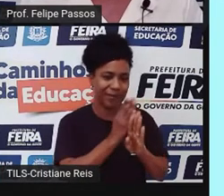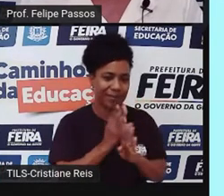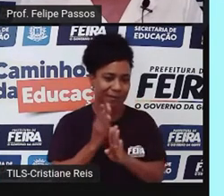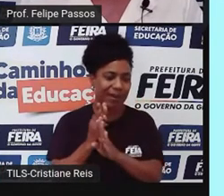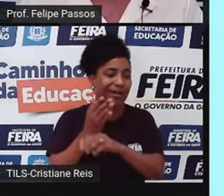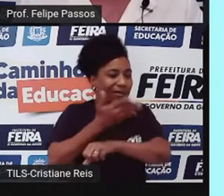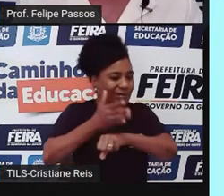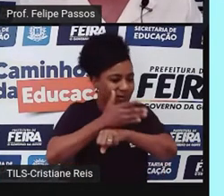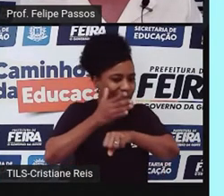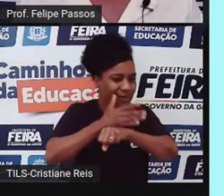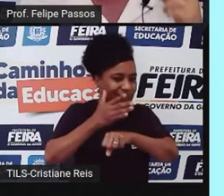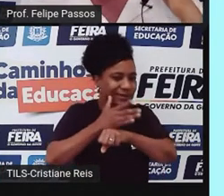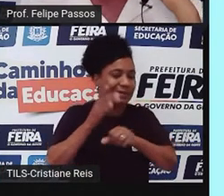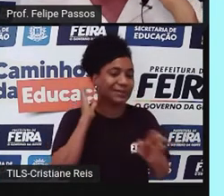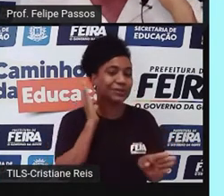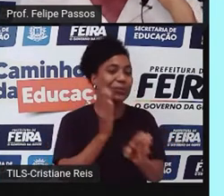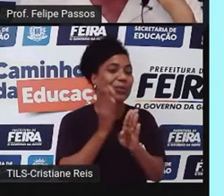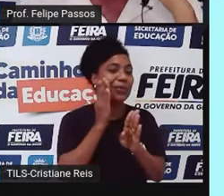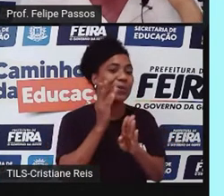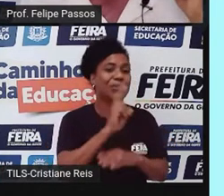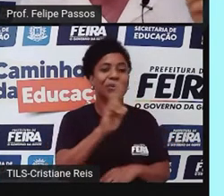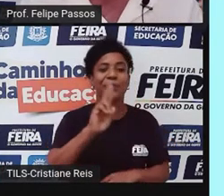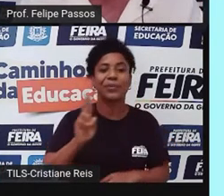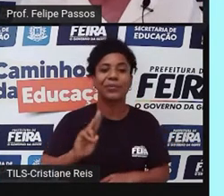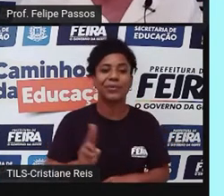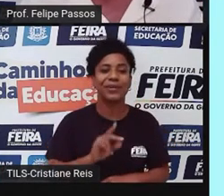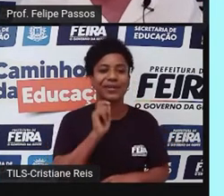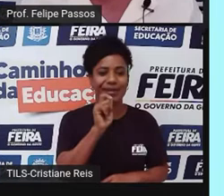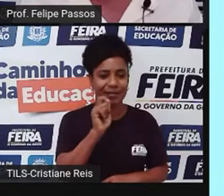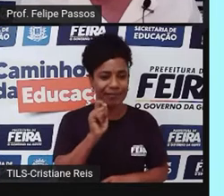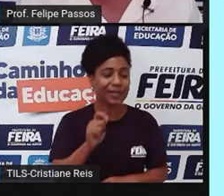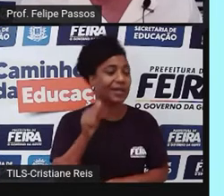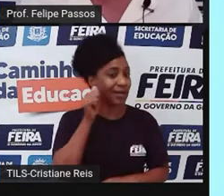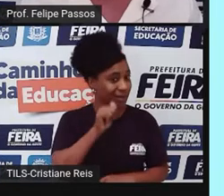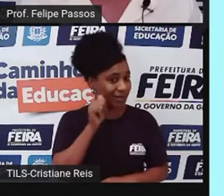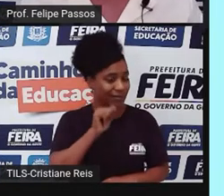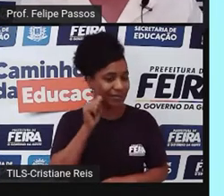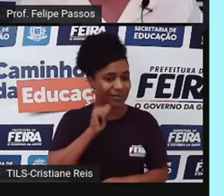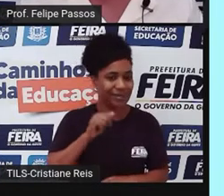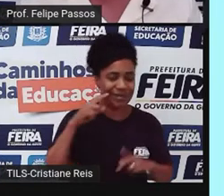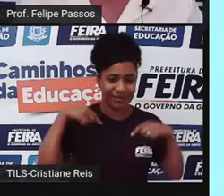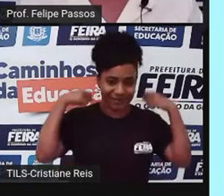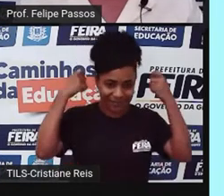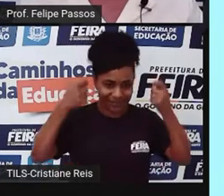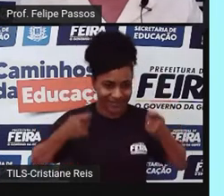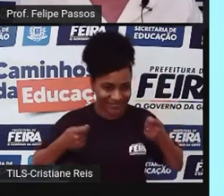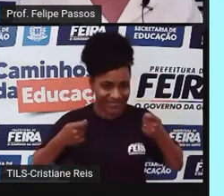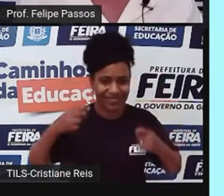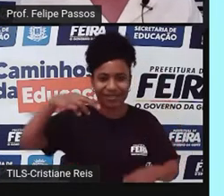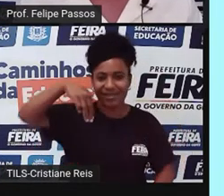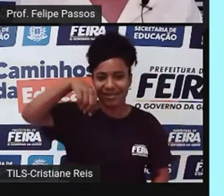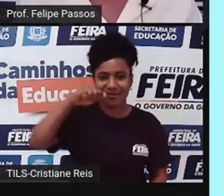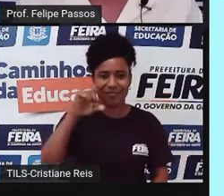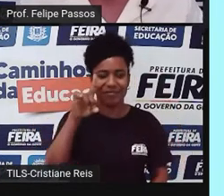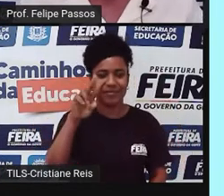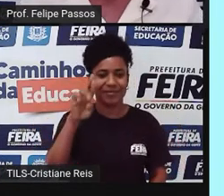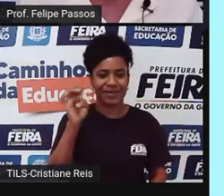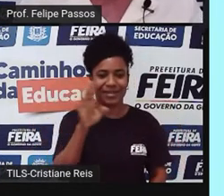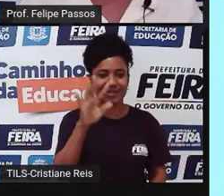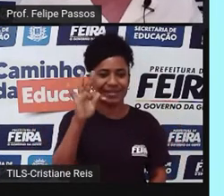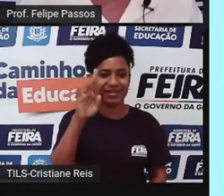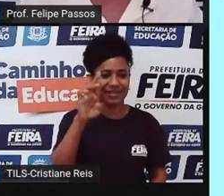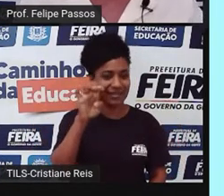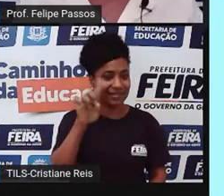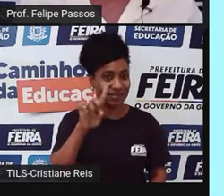essa aula para vocês. E a gente tem alguns nomes aqui, Madre Tereza é uma mulher influente, o ideal,